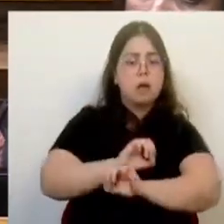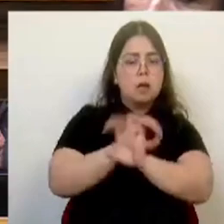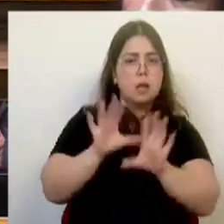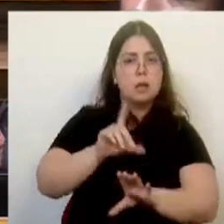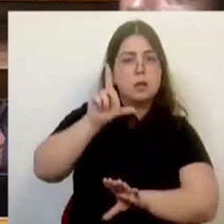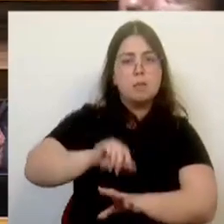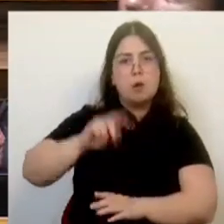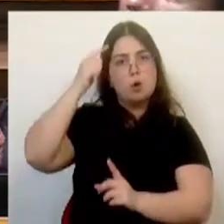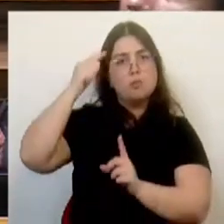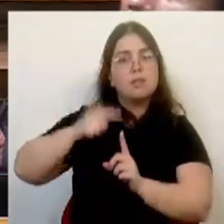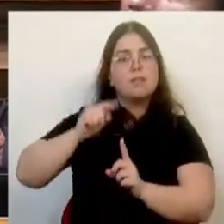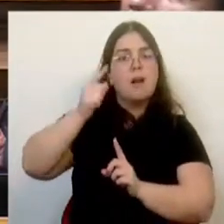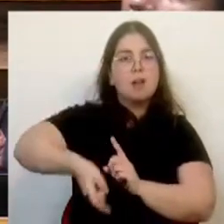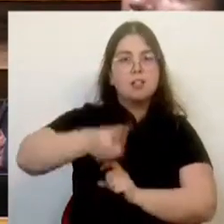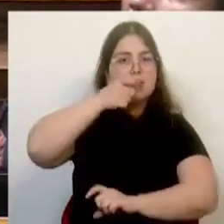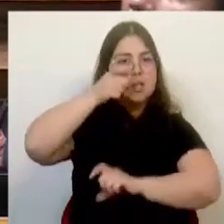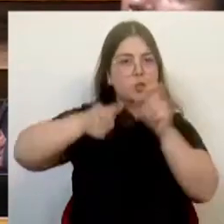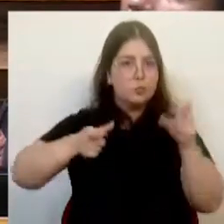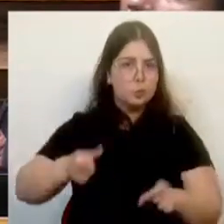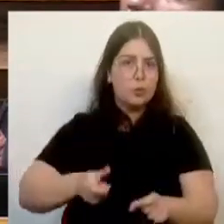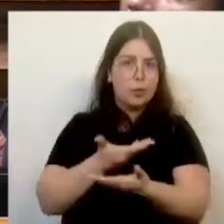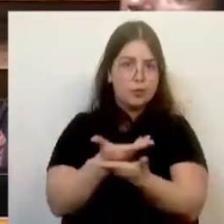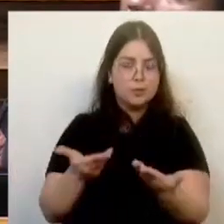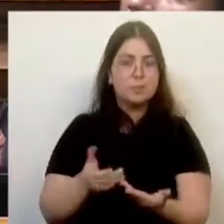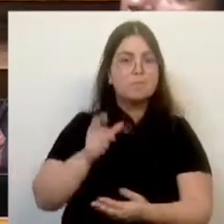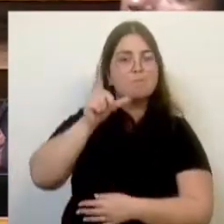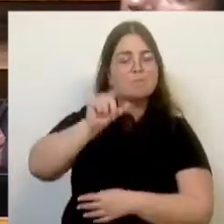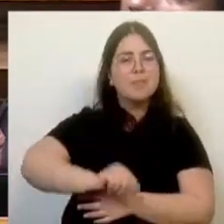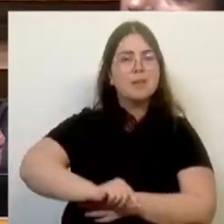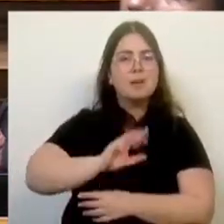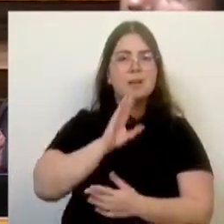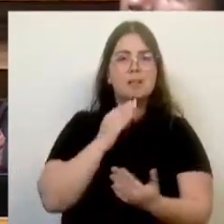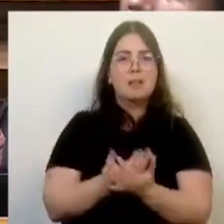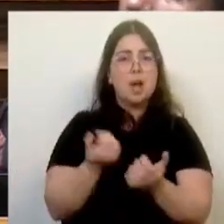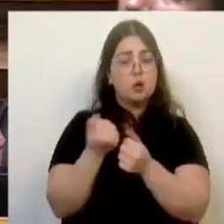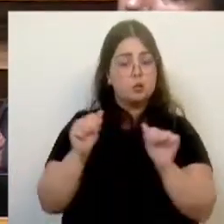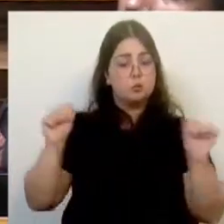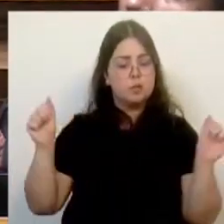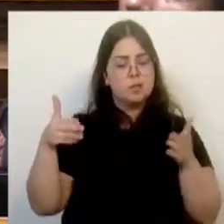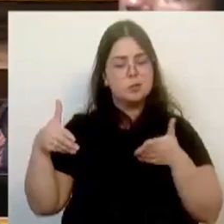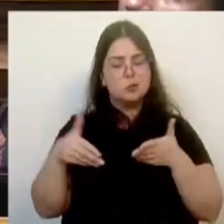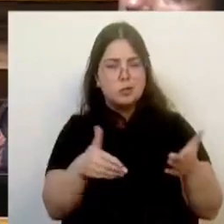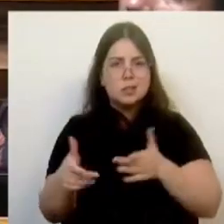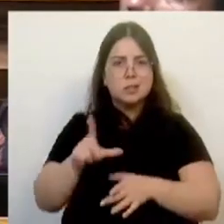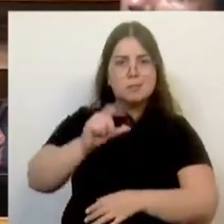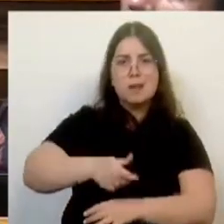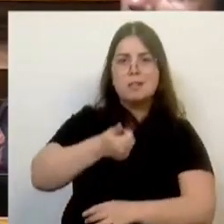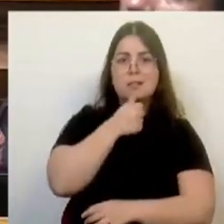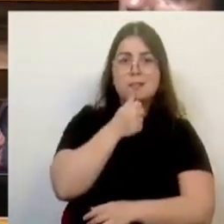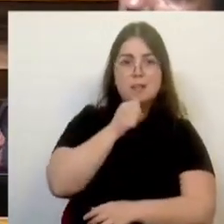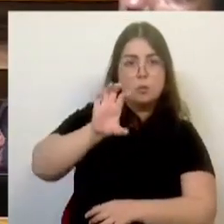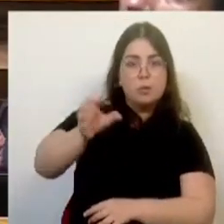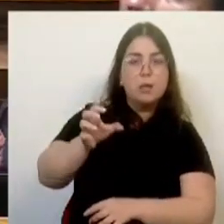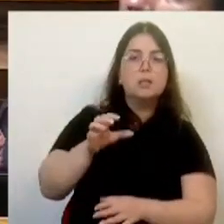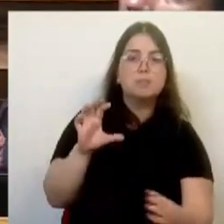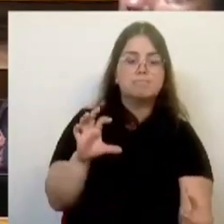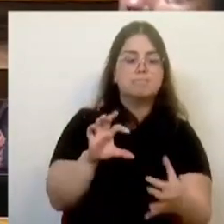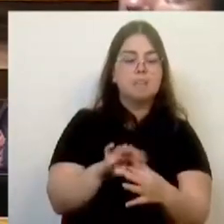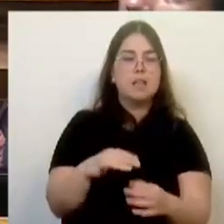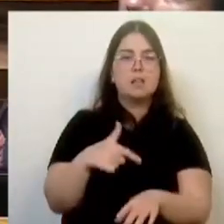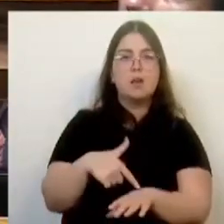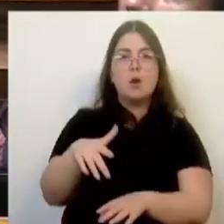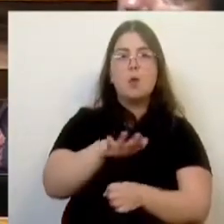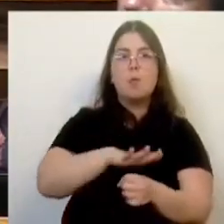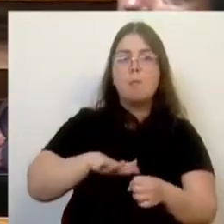cidadãos e também colocando em causa aquilo que é a autonomia estratégica e de decisão do país num setor tão